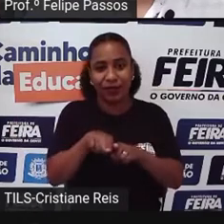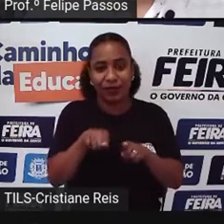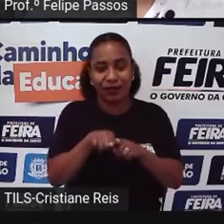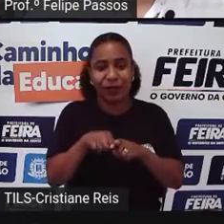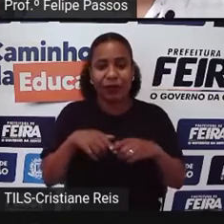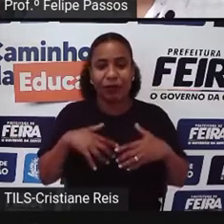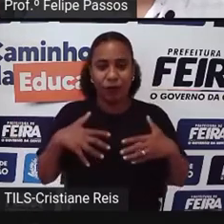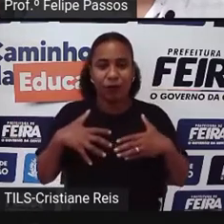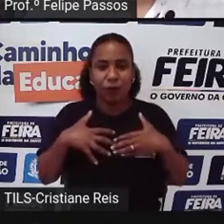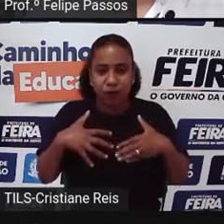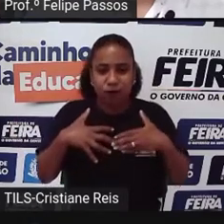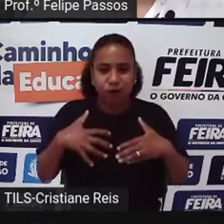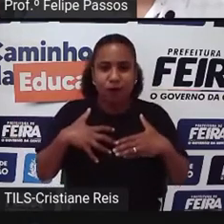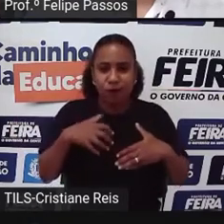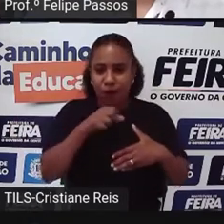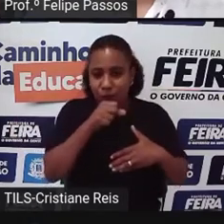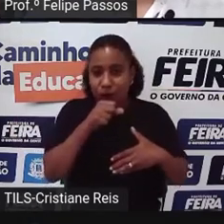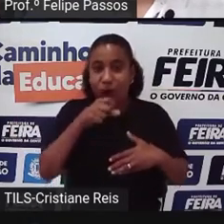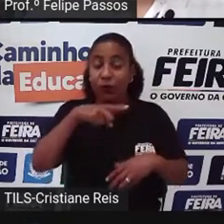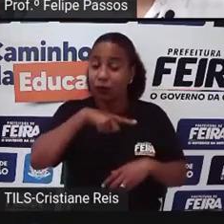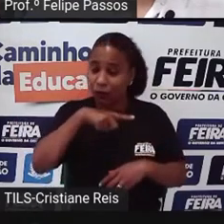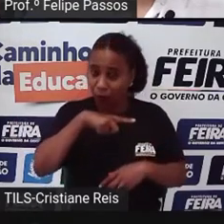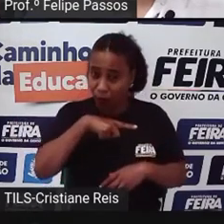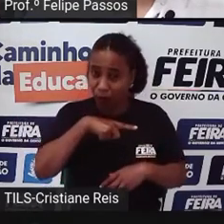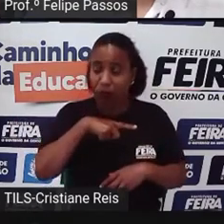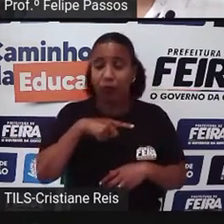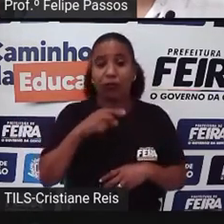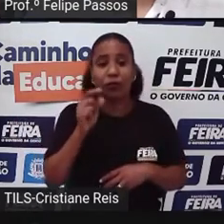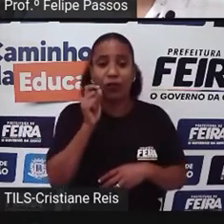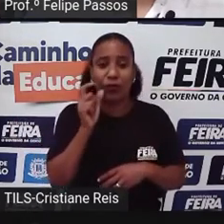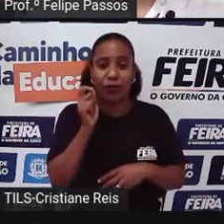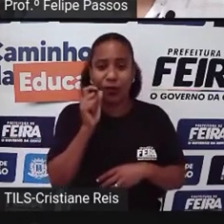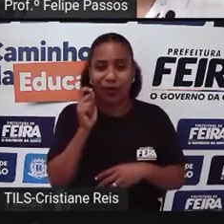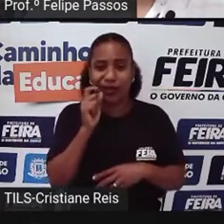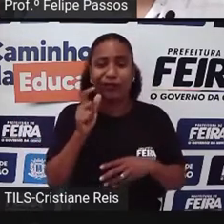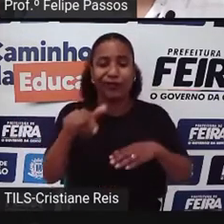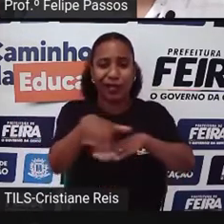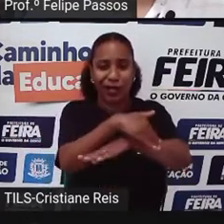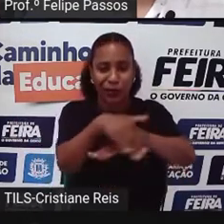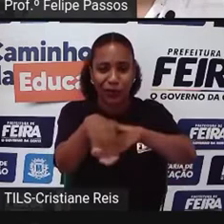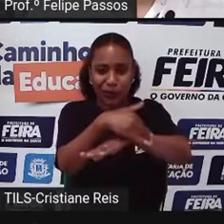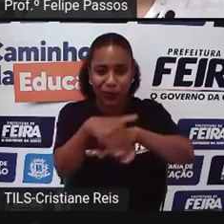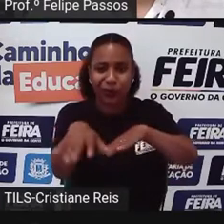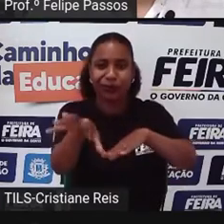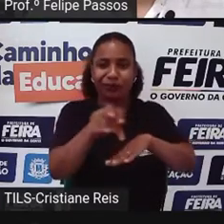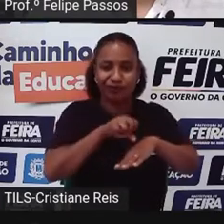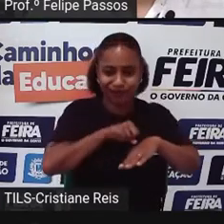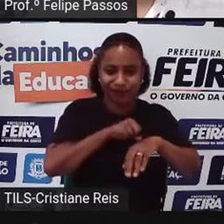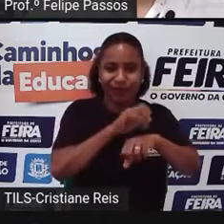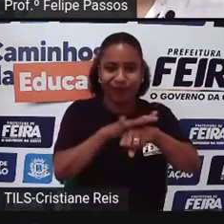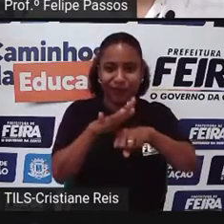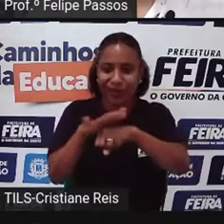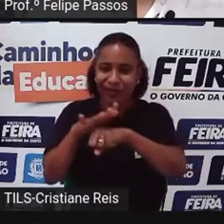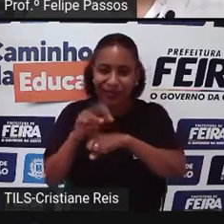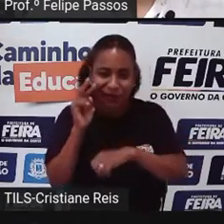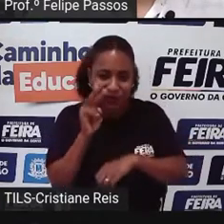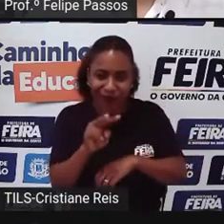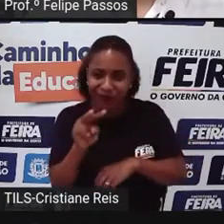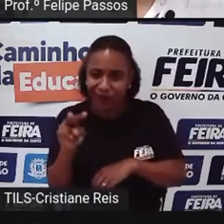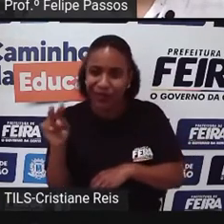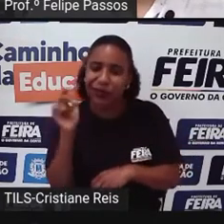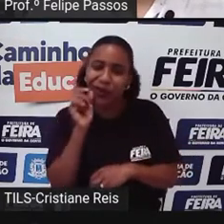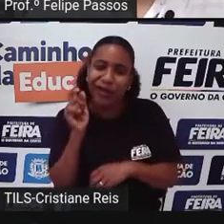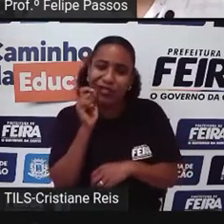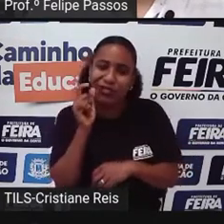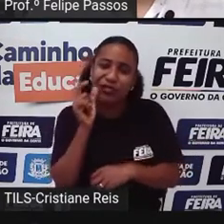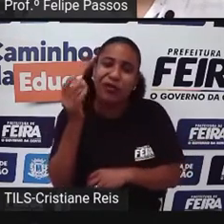Ele pega a doença Sarma Né Então A gente Encontra nas ruas Gatos Bem debilitados As